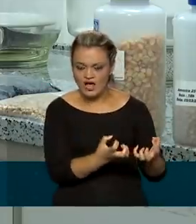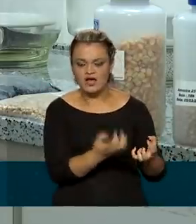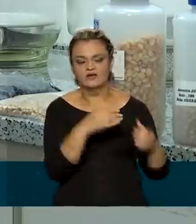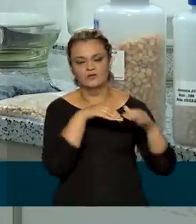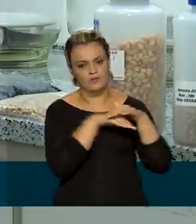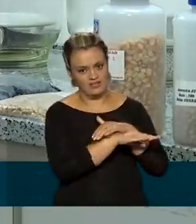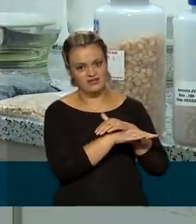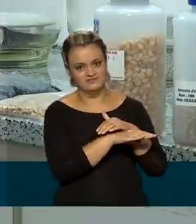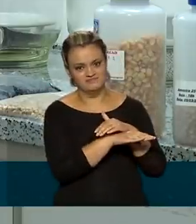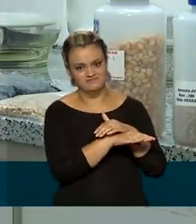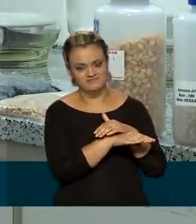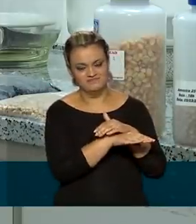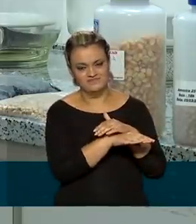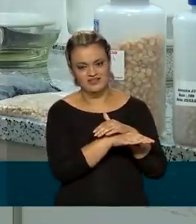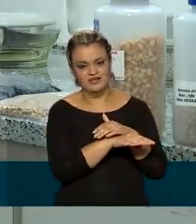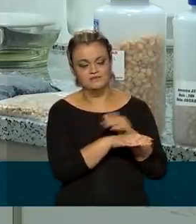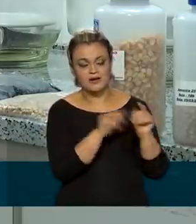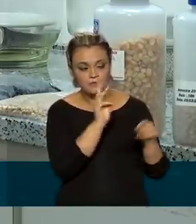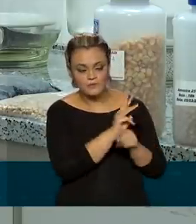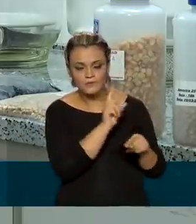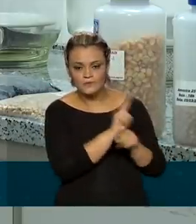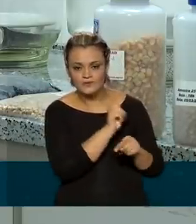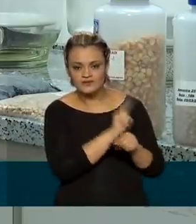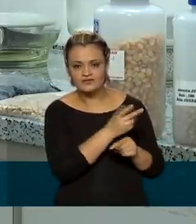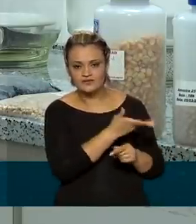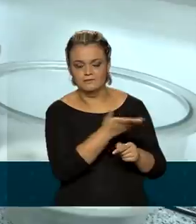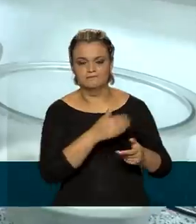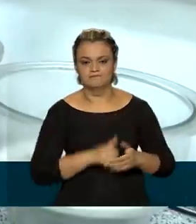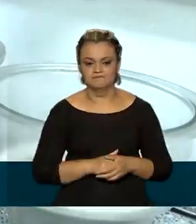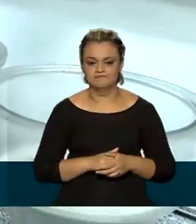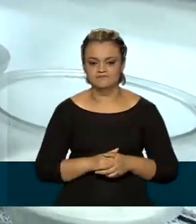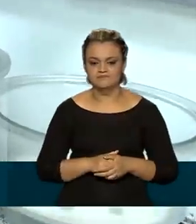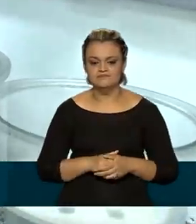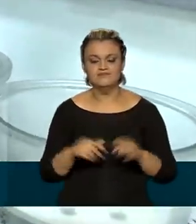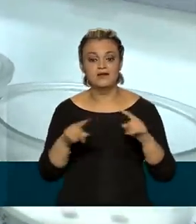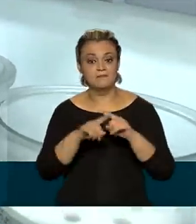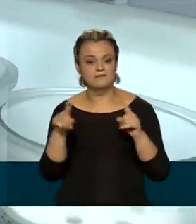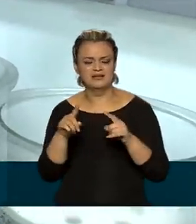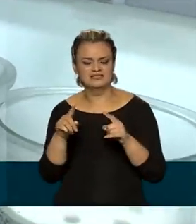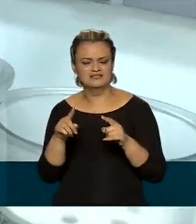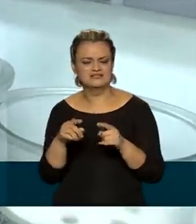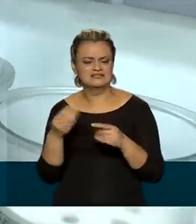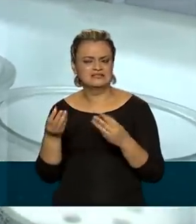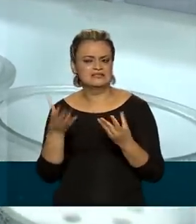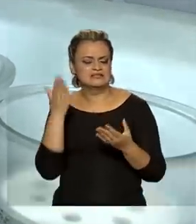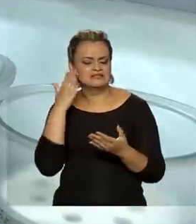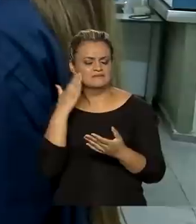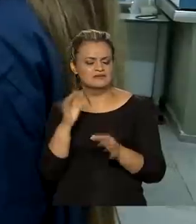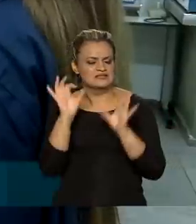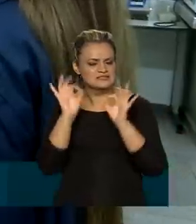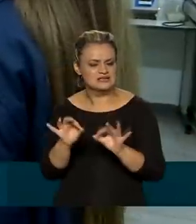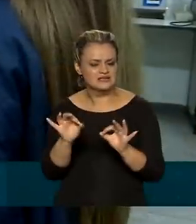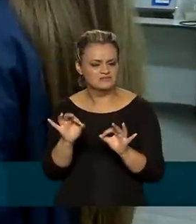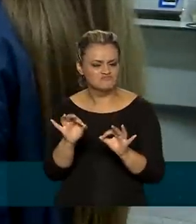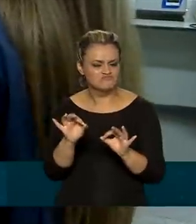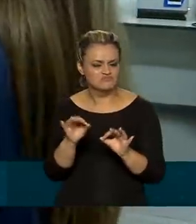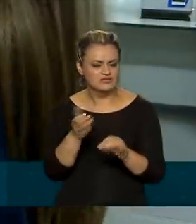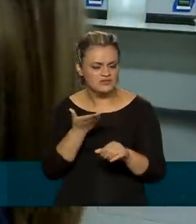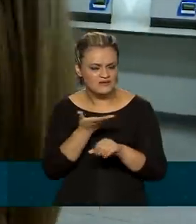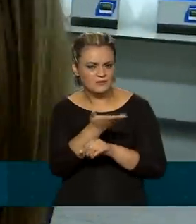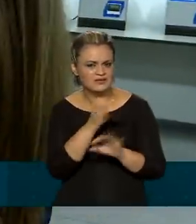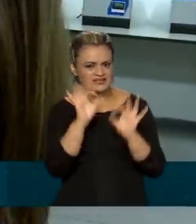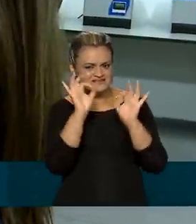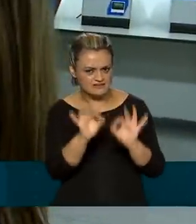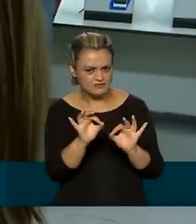armazenar esse grão de forma a conservar sua qualidade. Mas como assegurar que a medição será feita de forma justa e